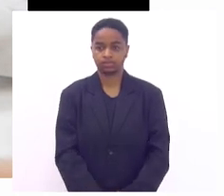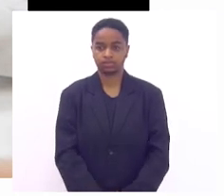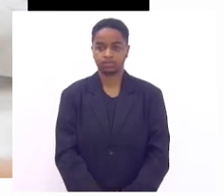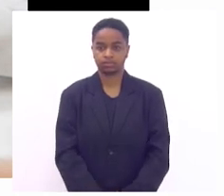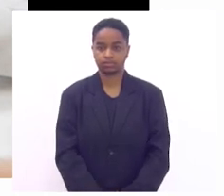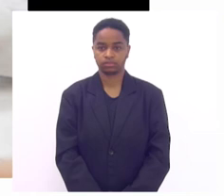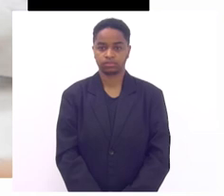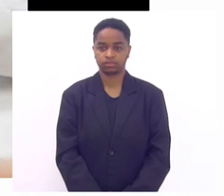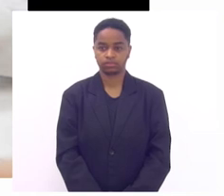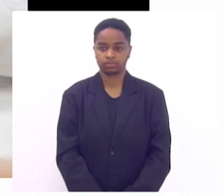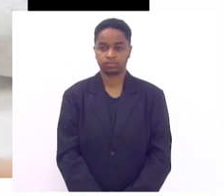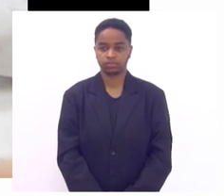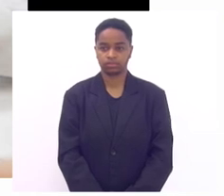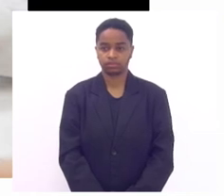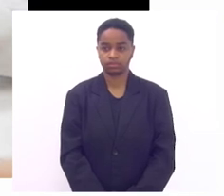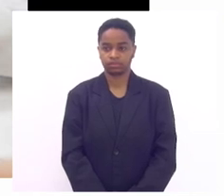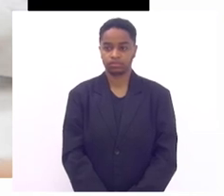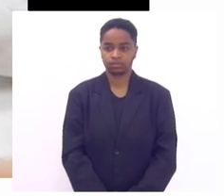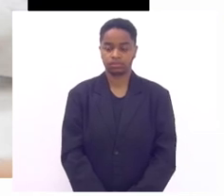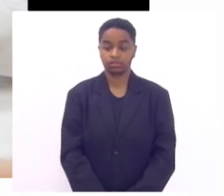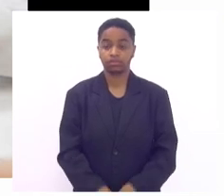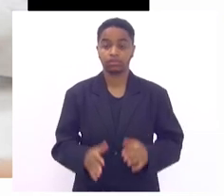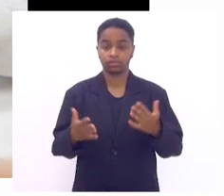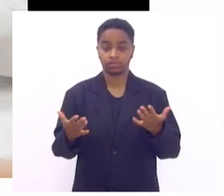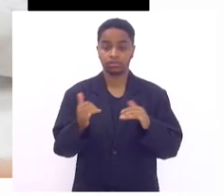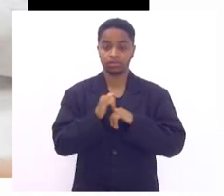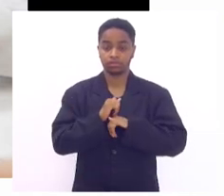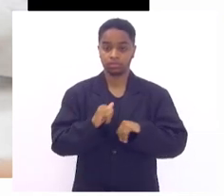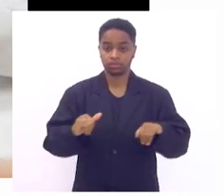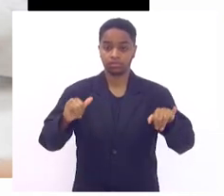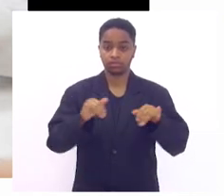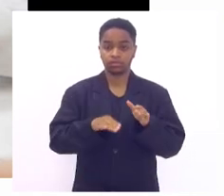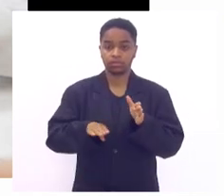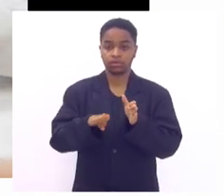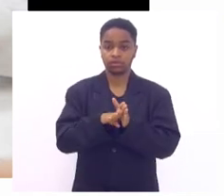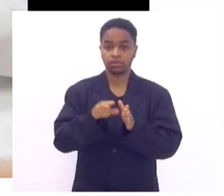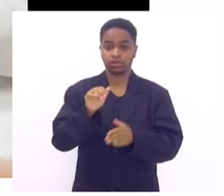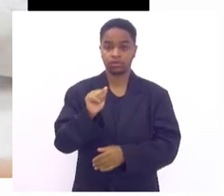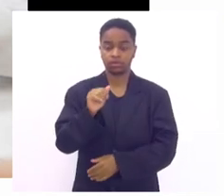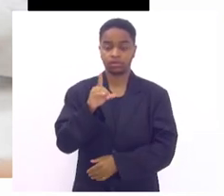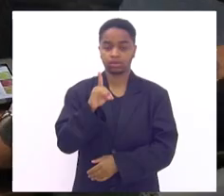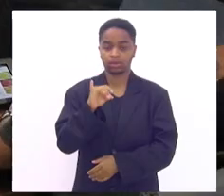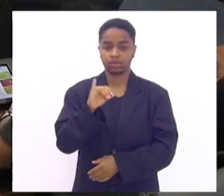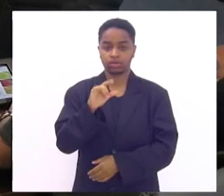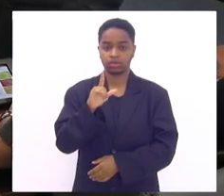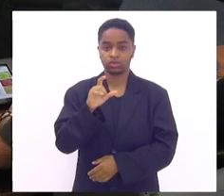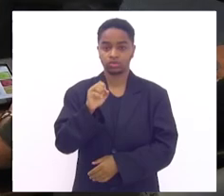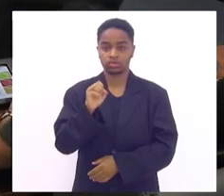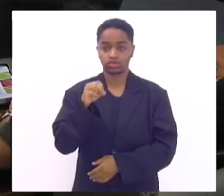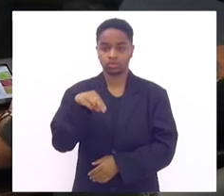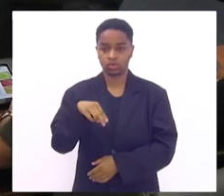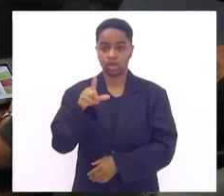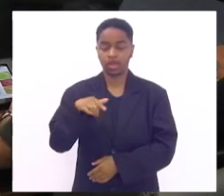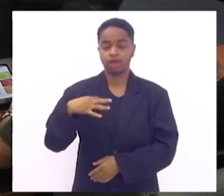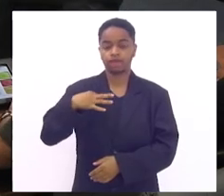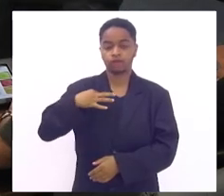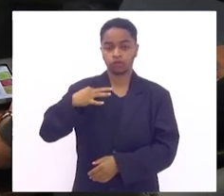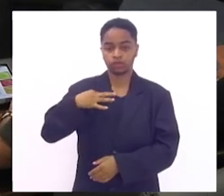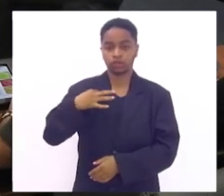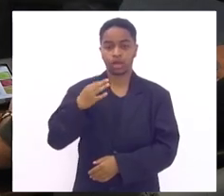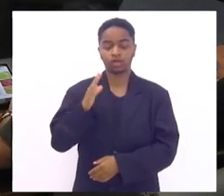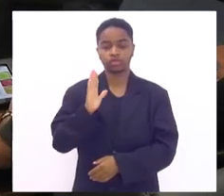Agora sim. É para informar da chegada do doutor Adilson Maris, que é o nosso voluntário há 20 anos